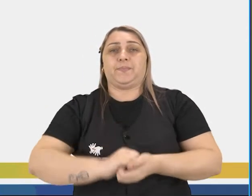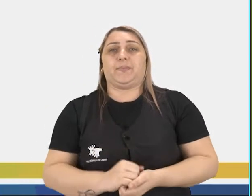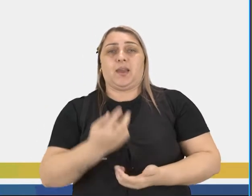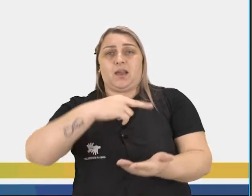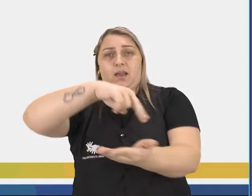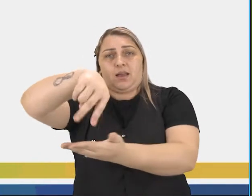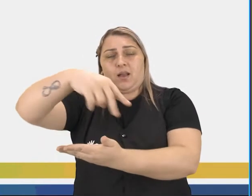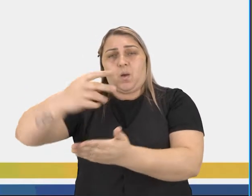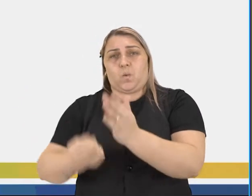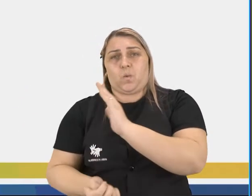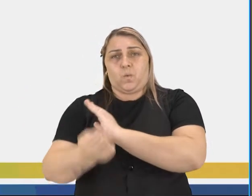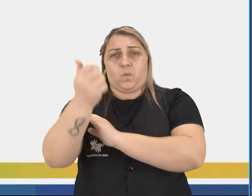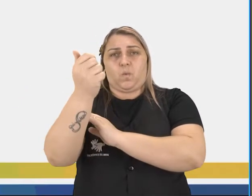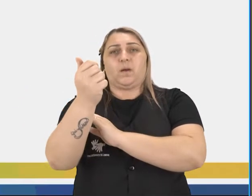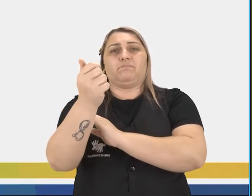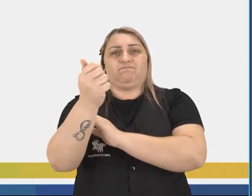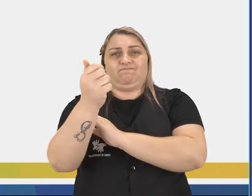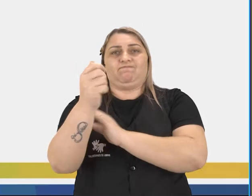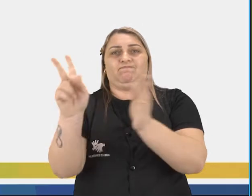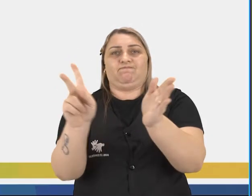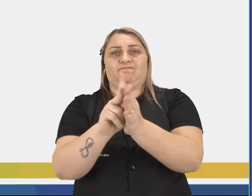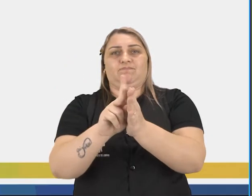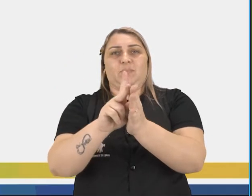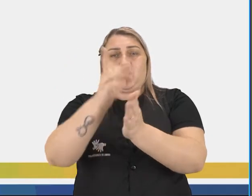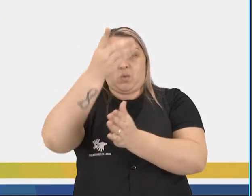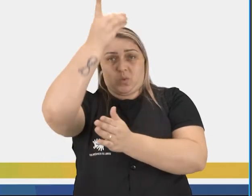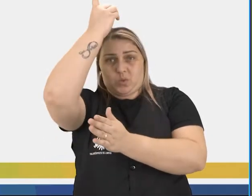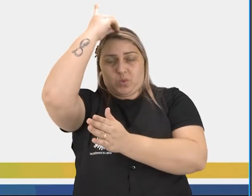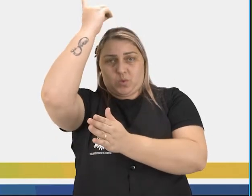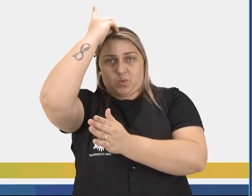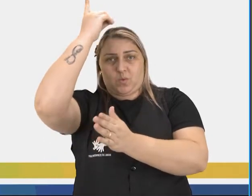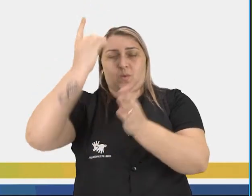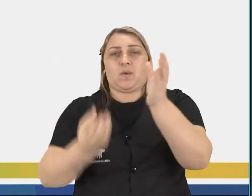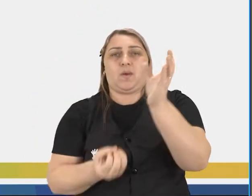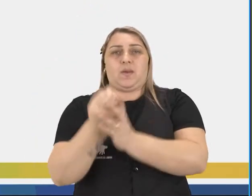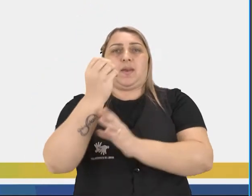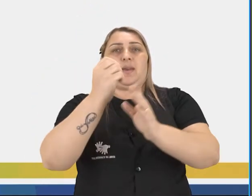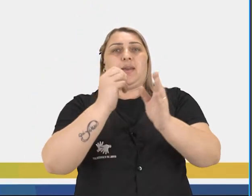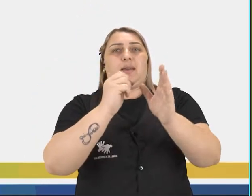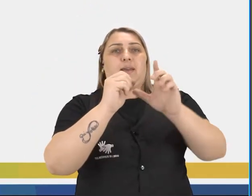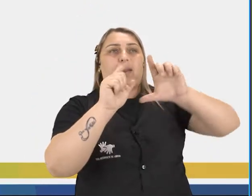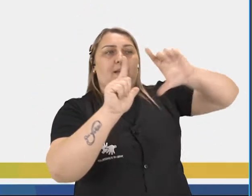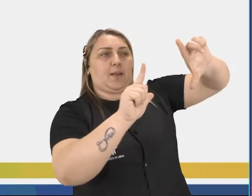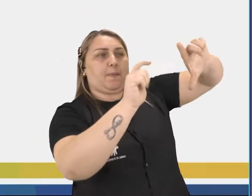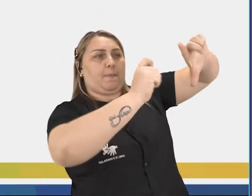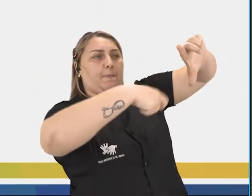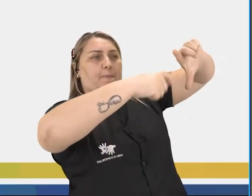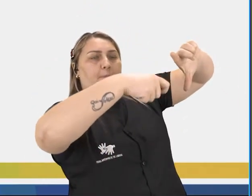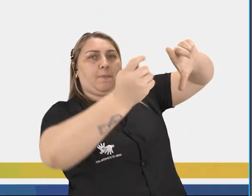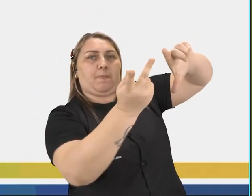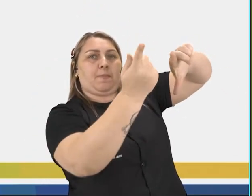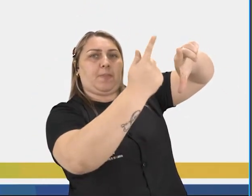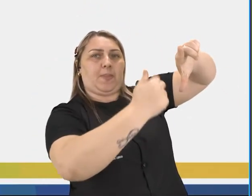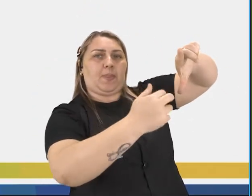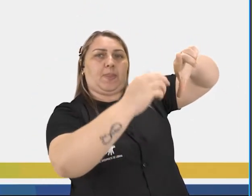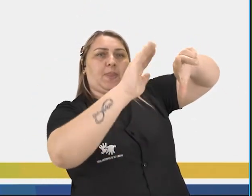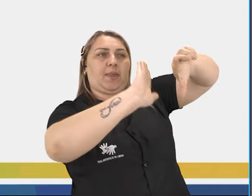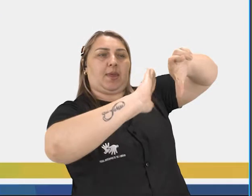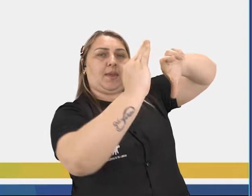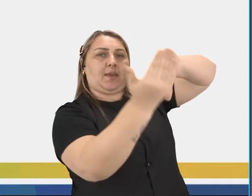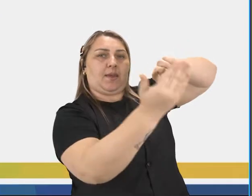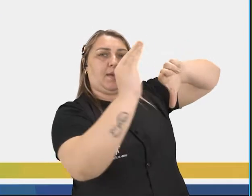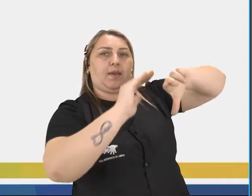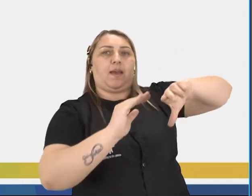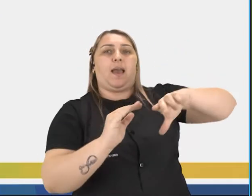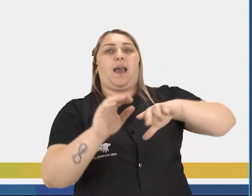A dança era quase o instinto e esses acontecimentos registrados na parede das cavernas em forma de desenho ficaram conhecidos